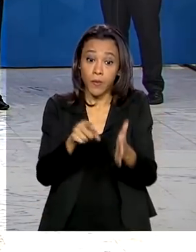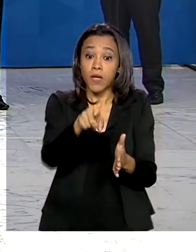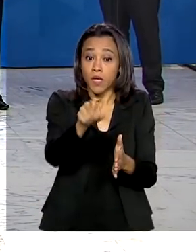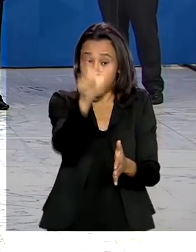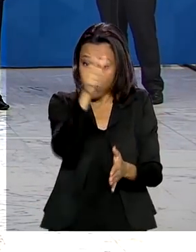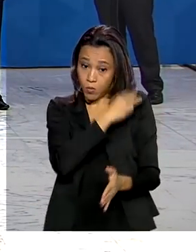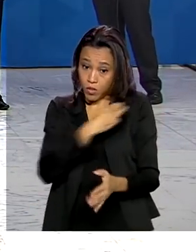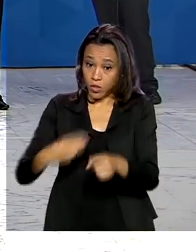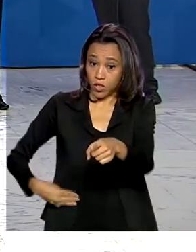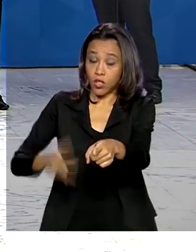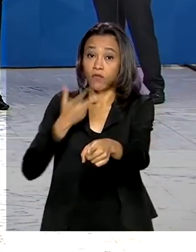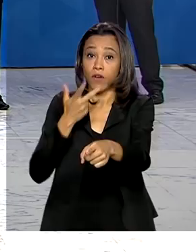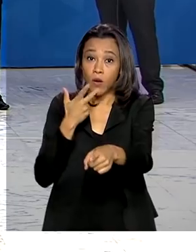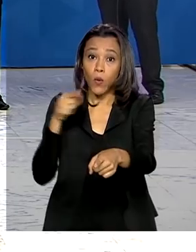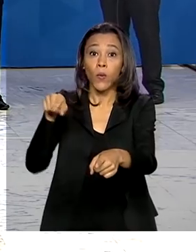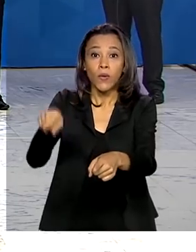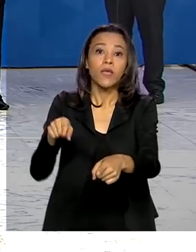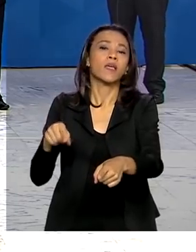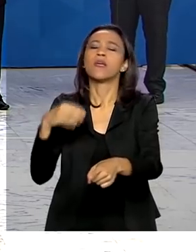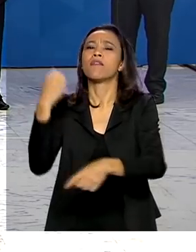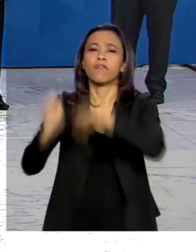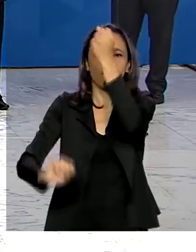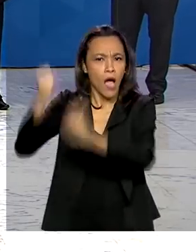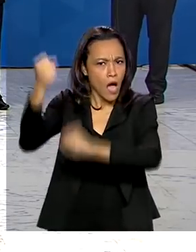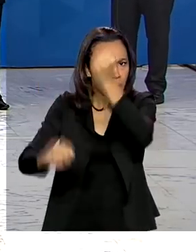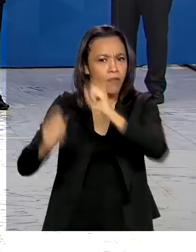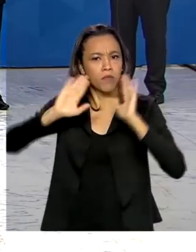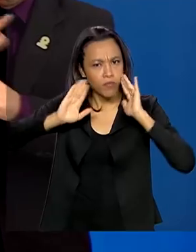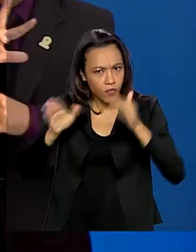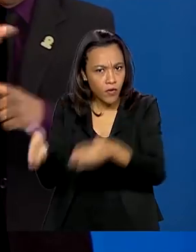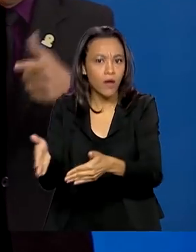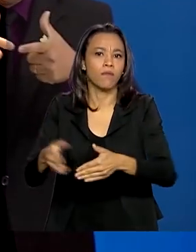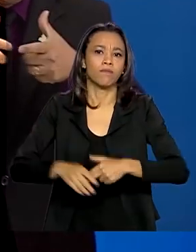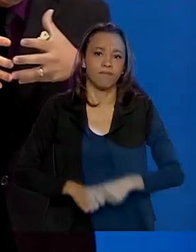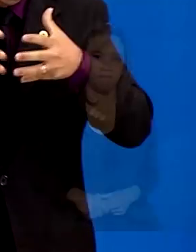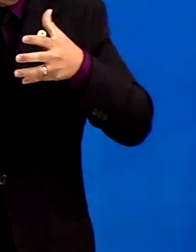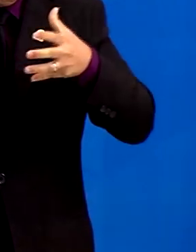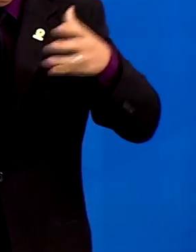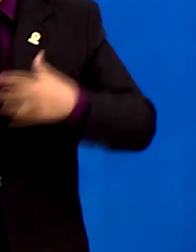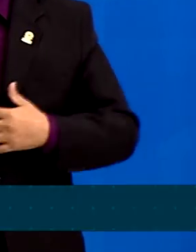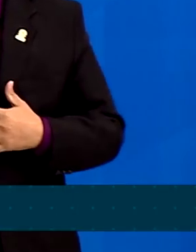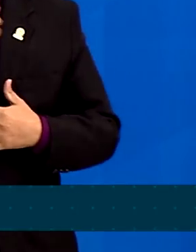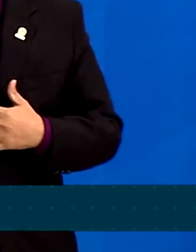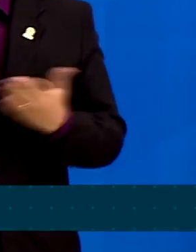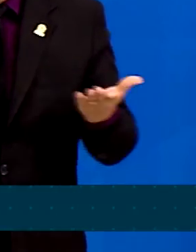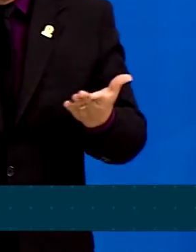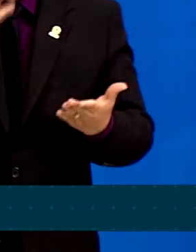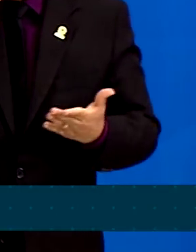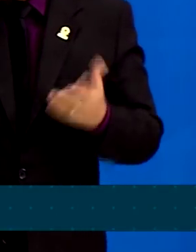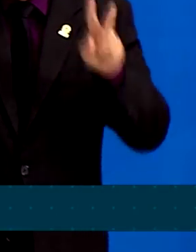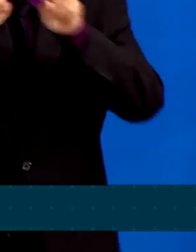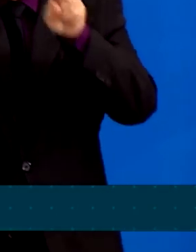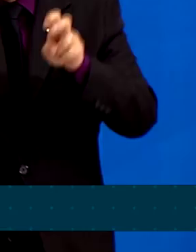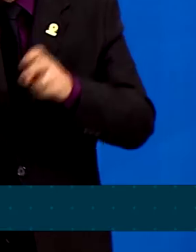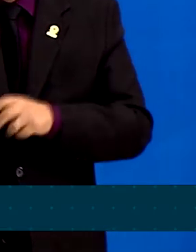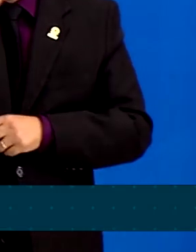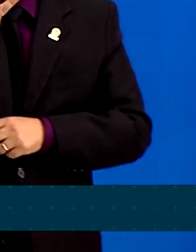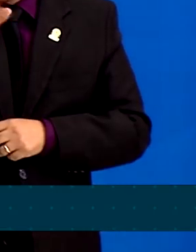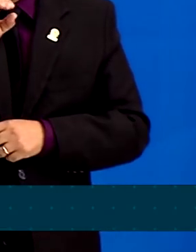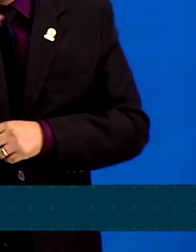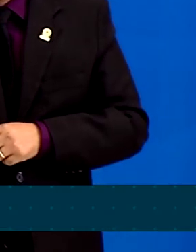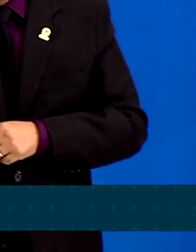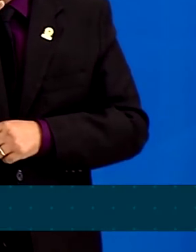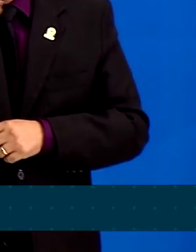fábricas nacionais terão foco na produção dos equipamentos. A gente já consegue hoje falar em 300, 400